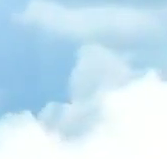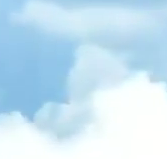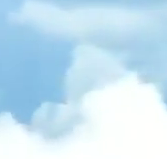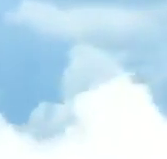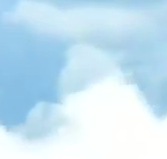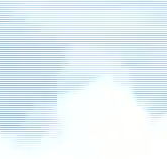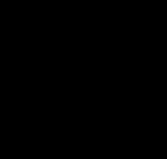Obrigado. Obrigado. Obrigado.